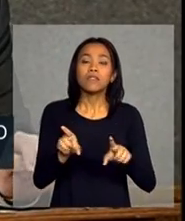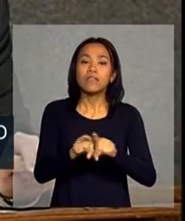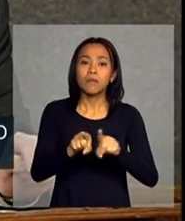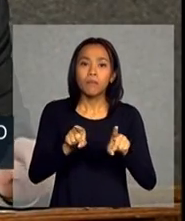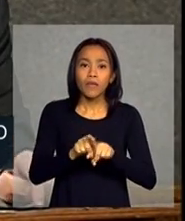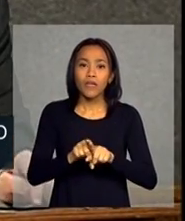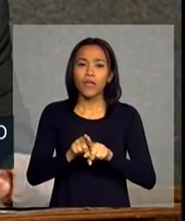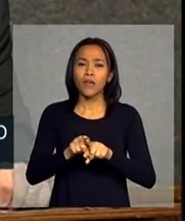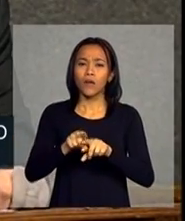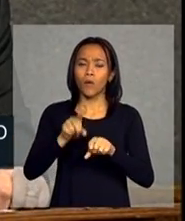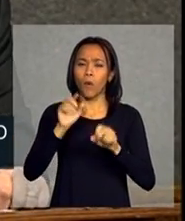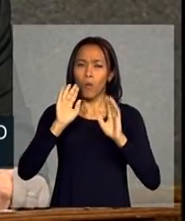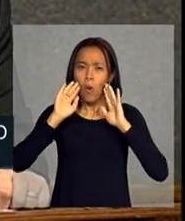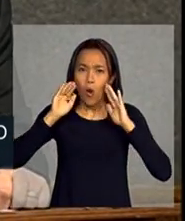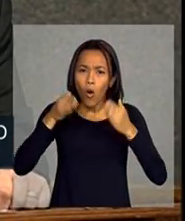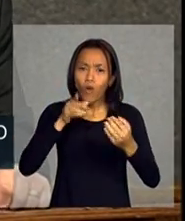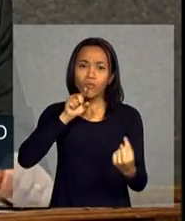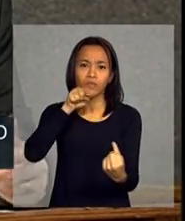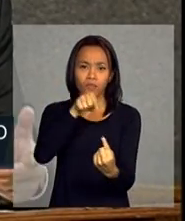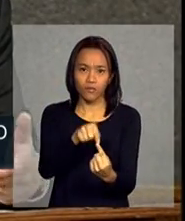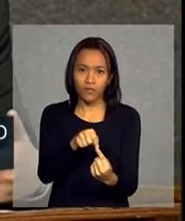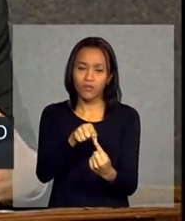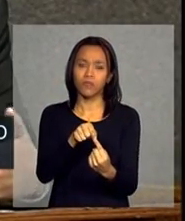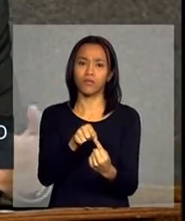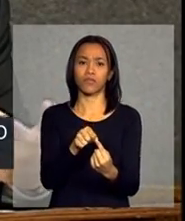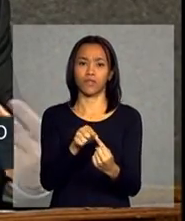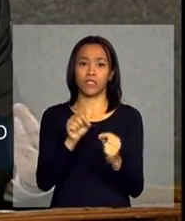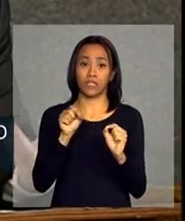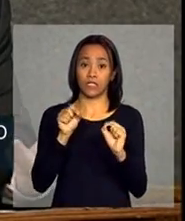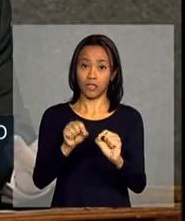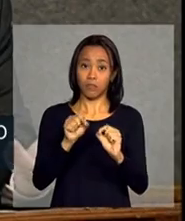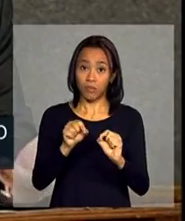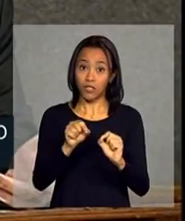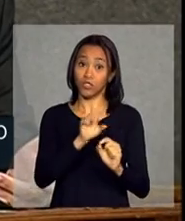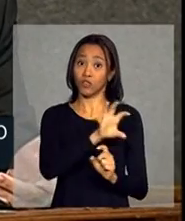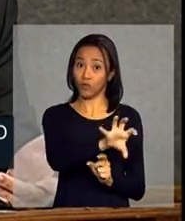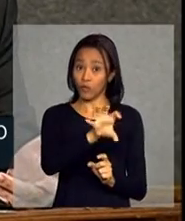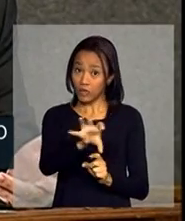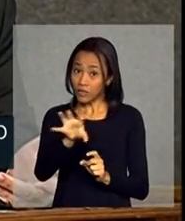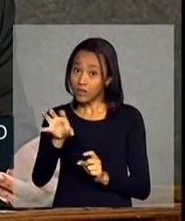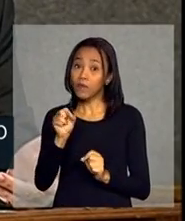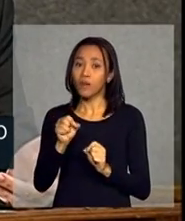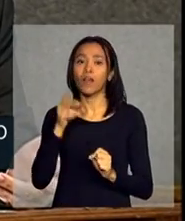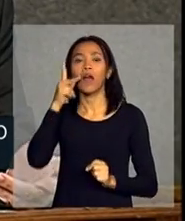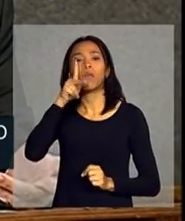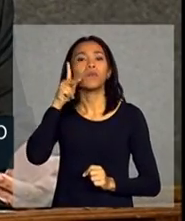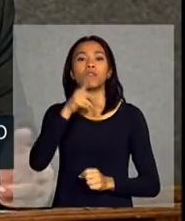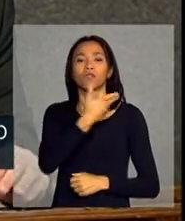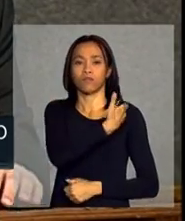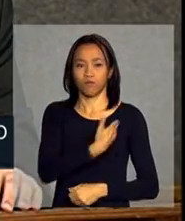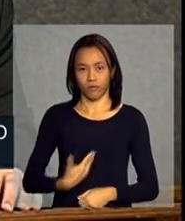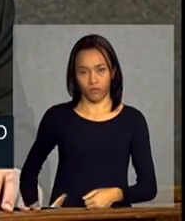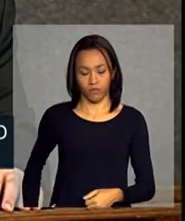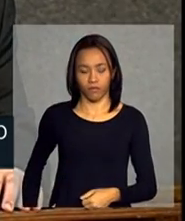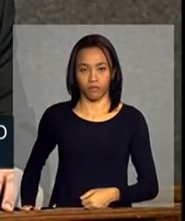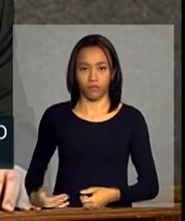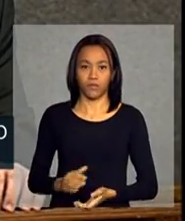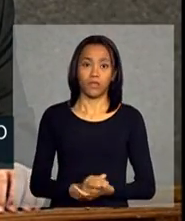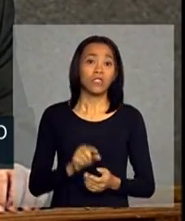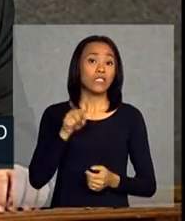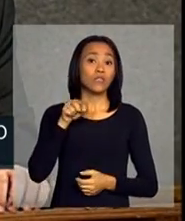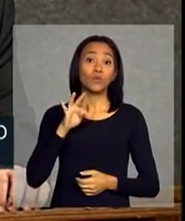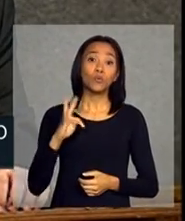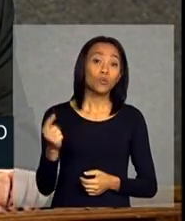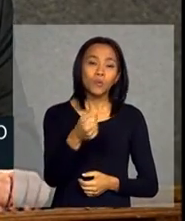gerar ou influenciar a política pública. E este estudo tem